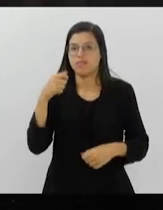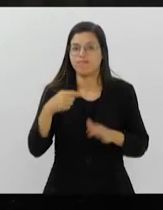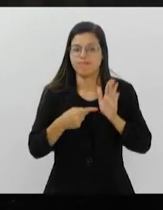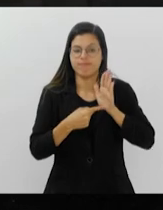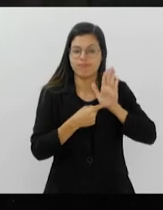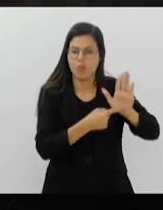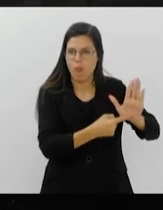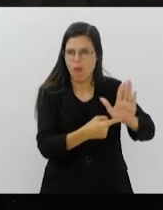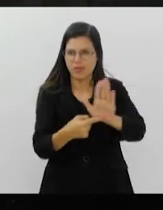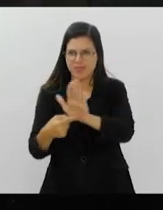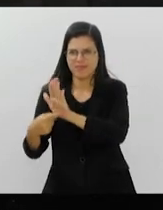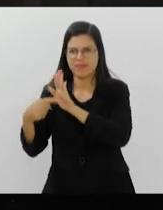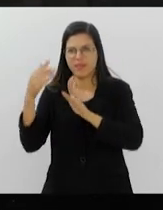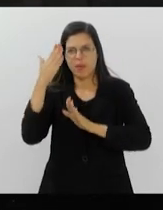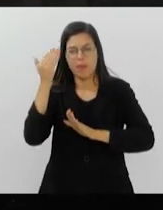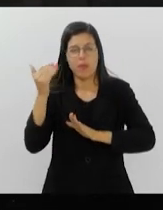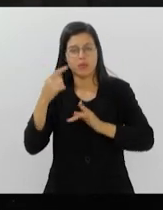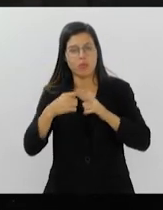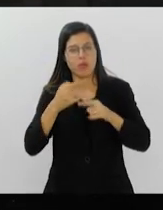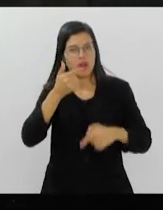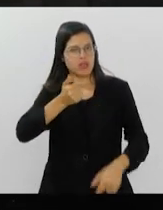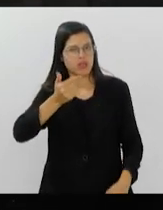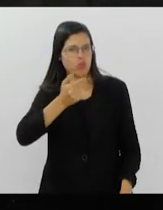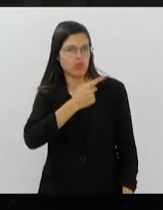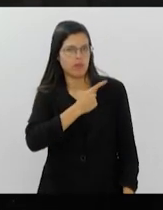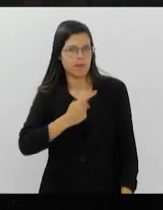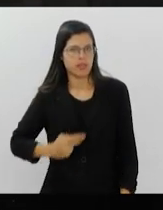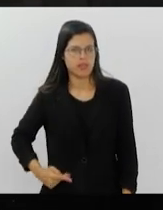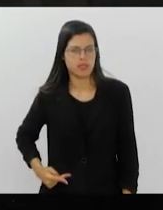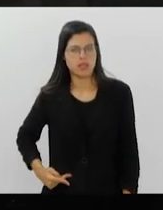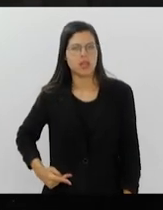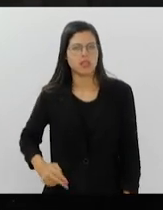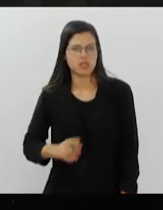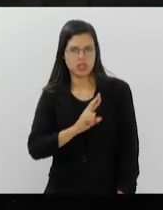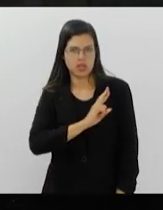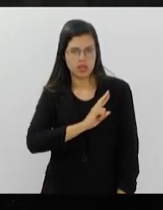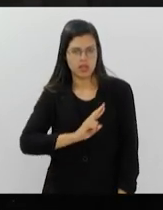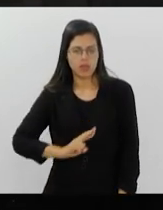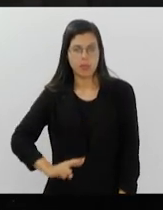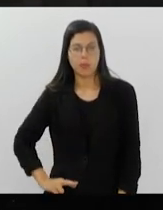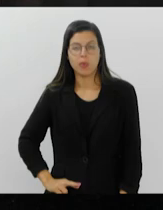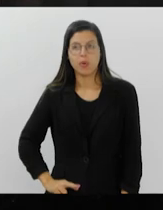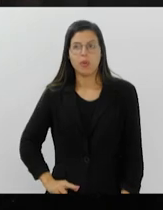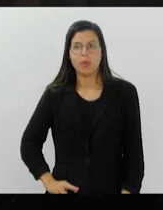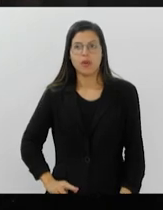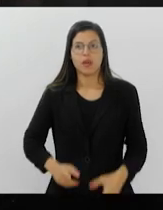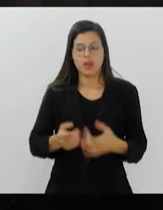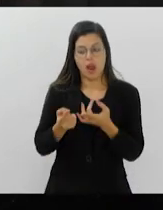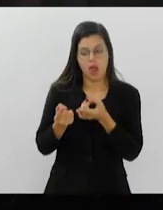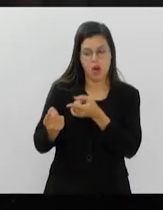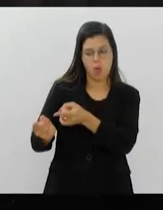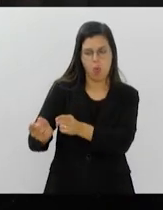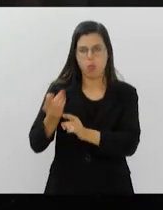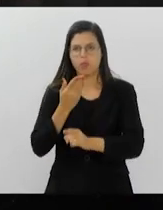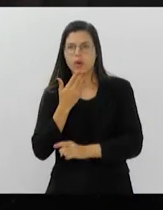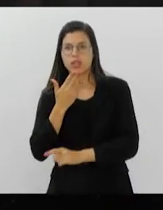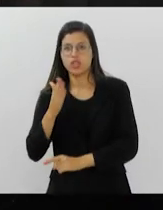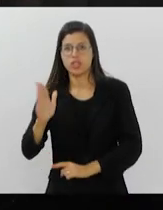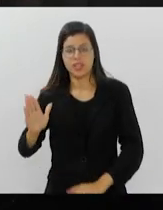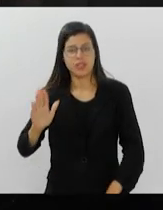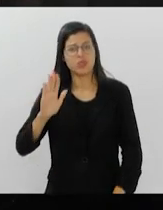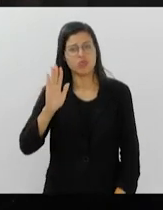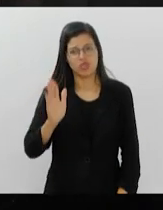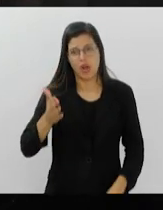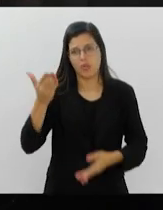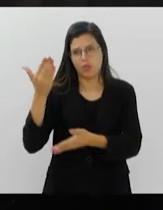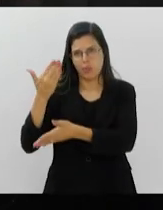visto que ela era vice-presidente da República e enfrentava um candidato que já tinha sido